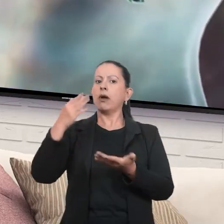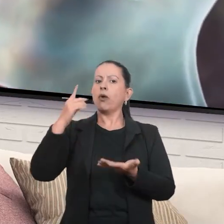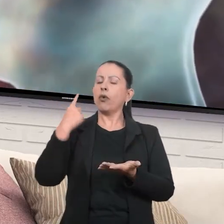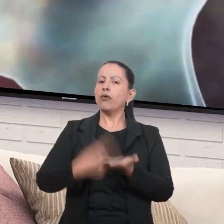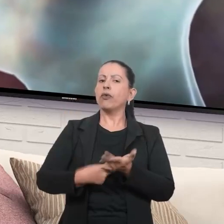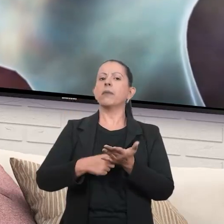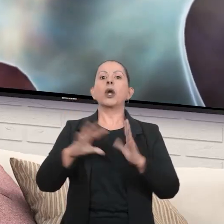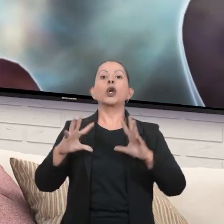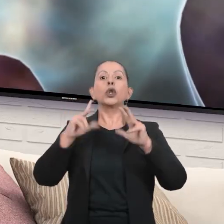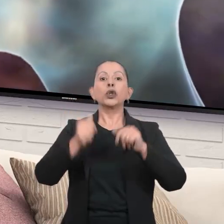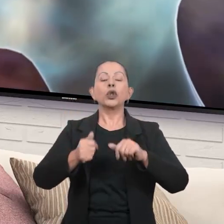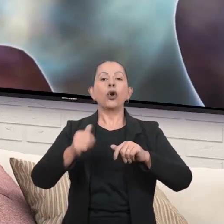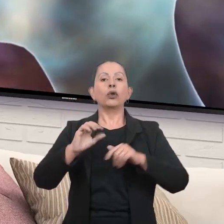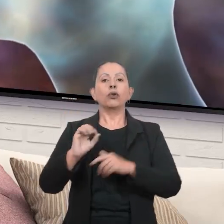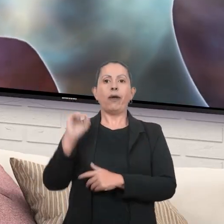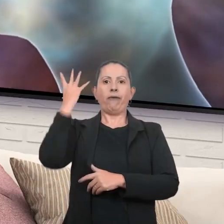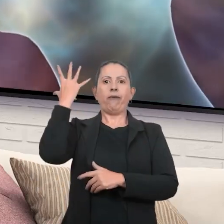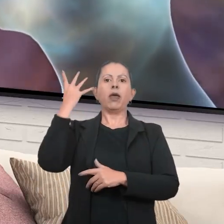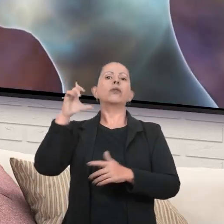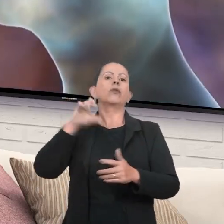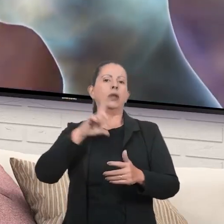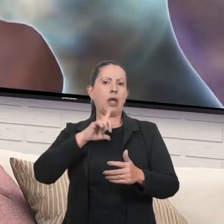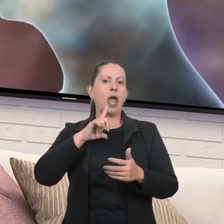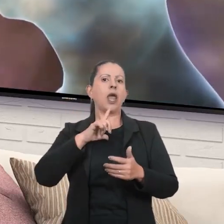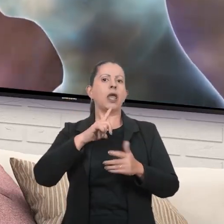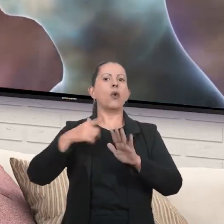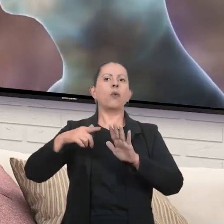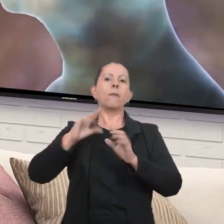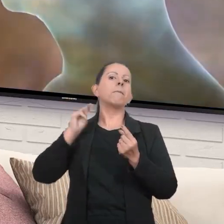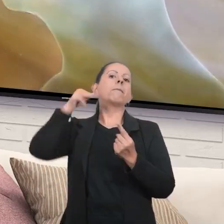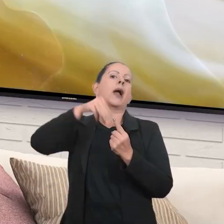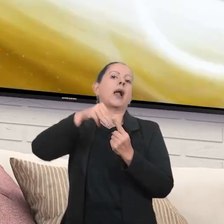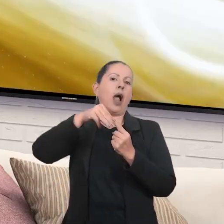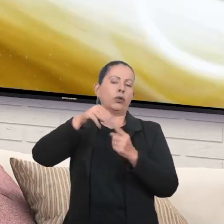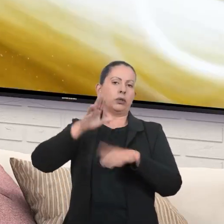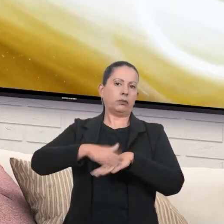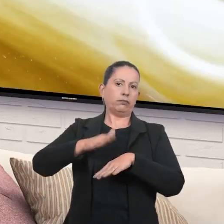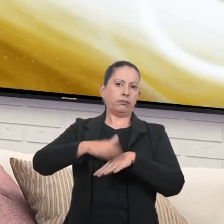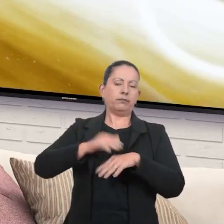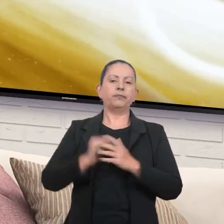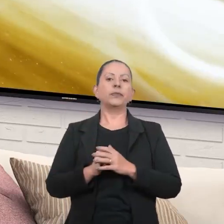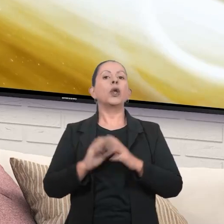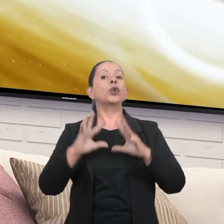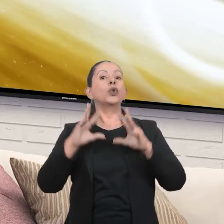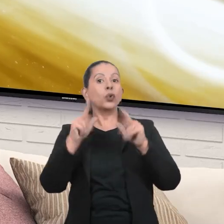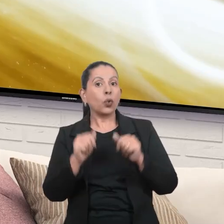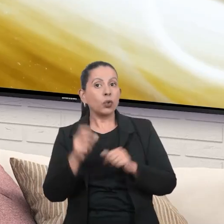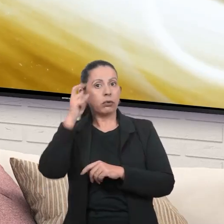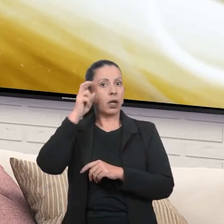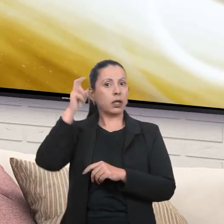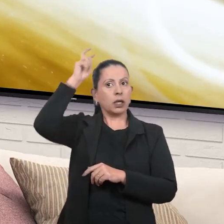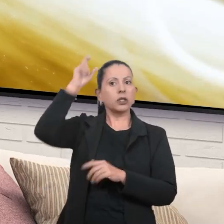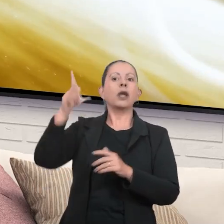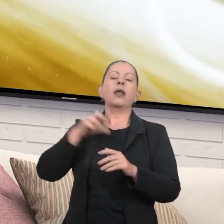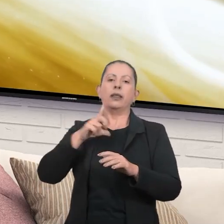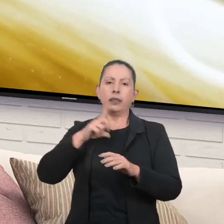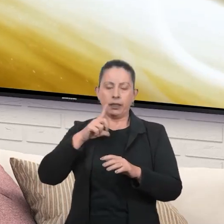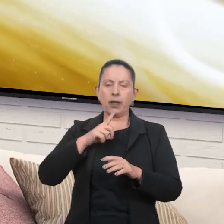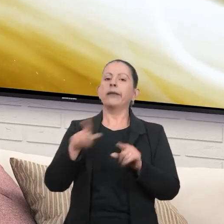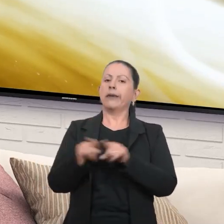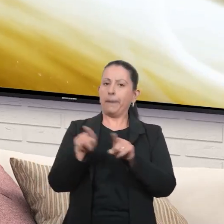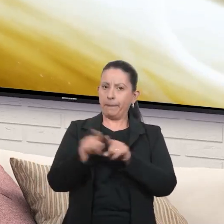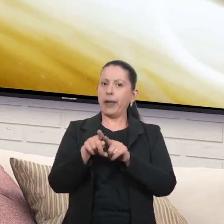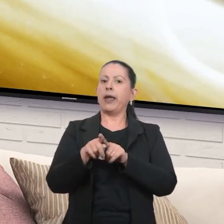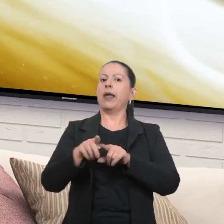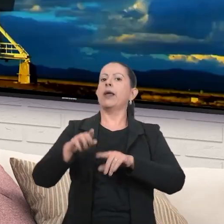efeito tem uma causa, certo? Isso pressupõe que todo efeito inteligente tem uma causa